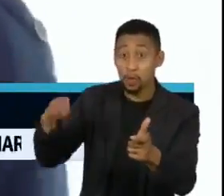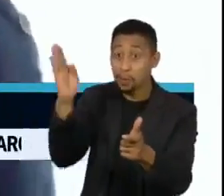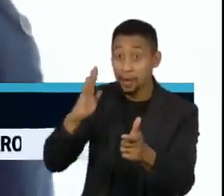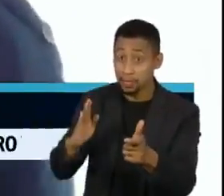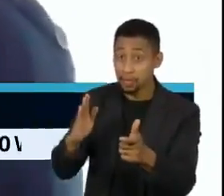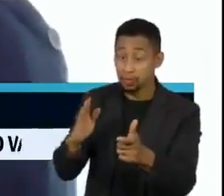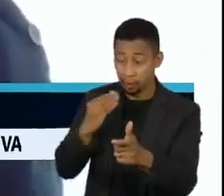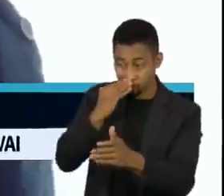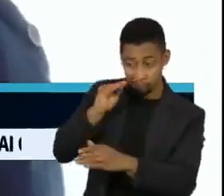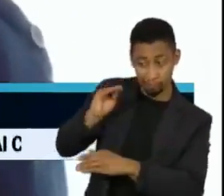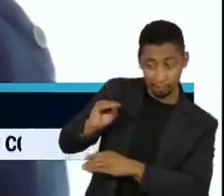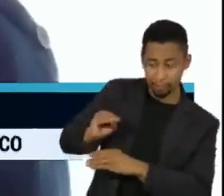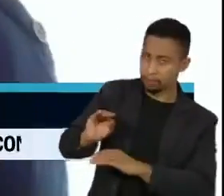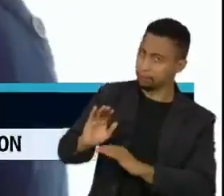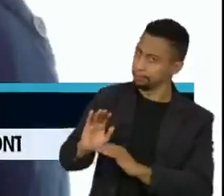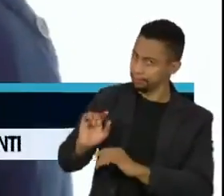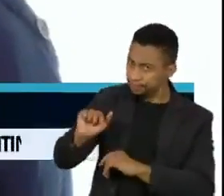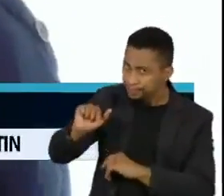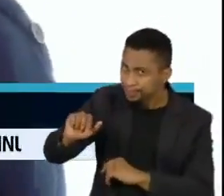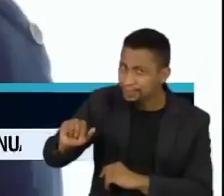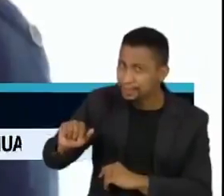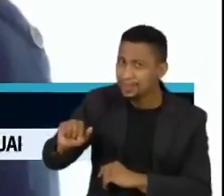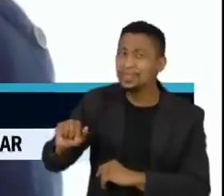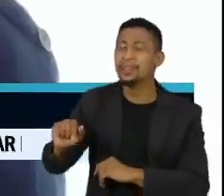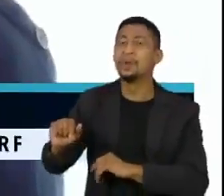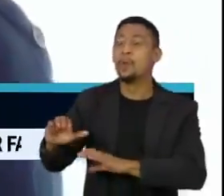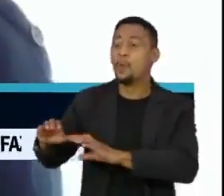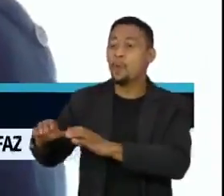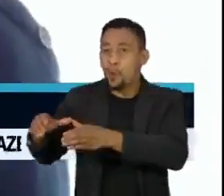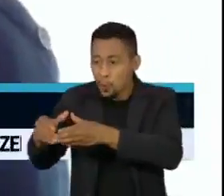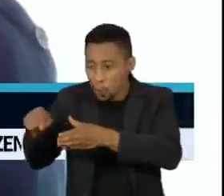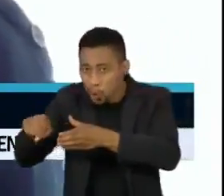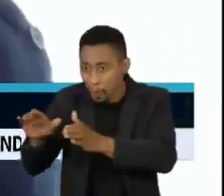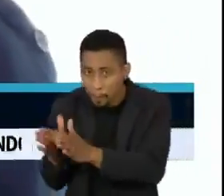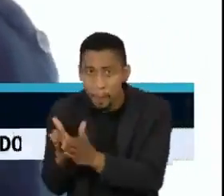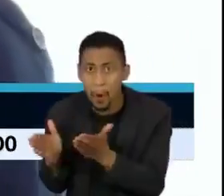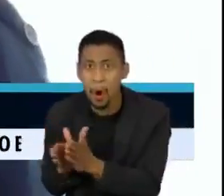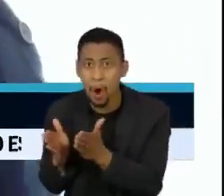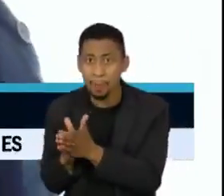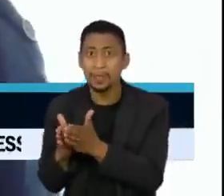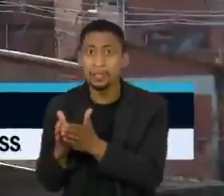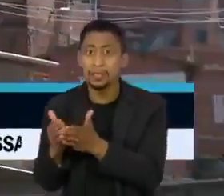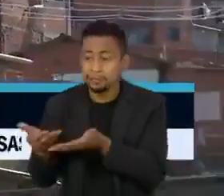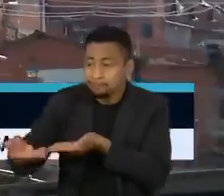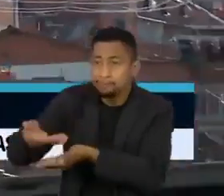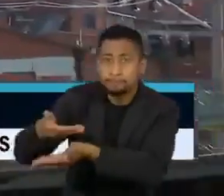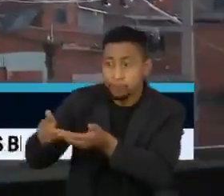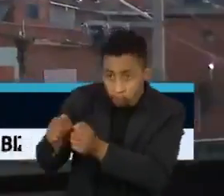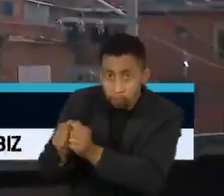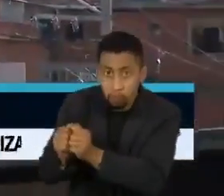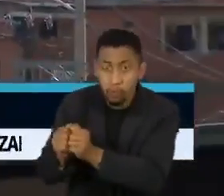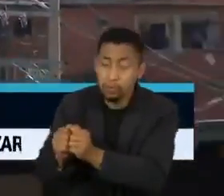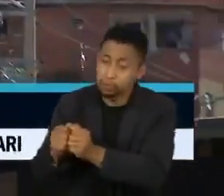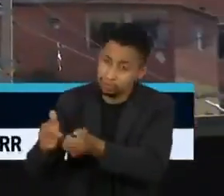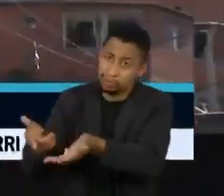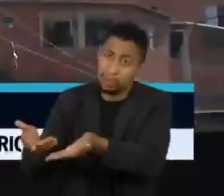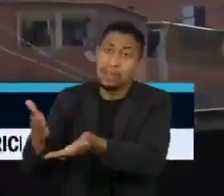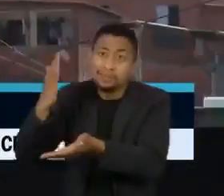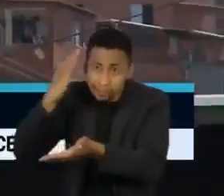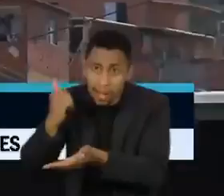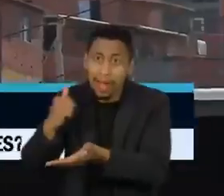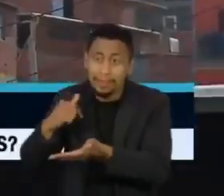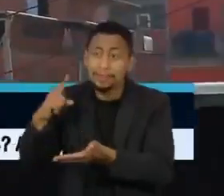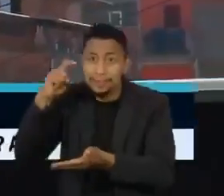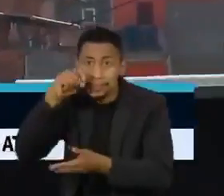invisíveis para aqueles que vivem na sua proximidade. Eles só são invisíveis,